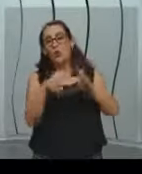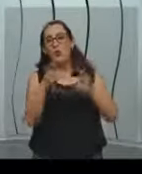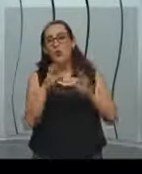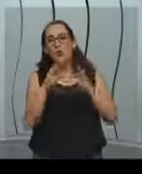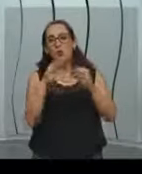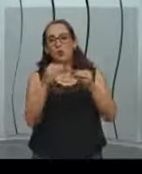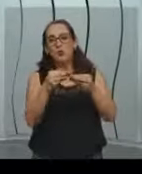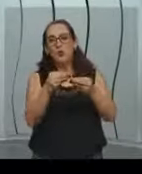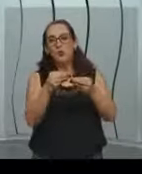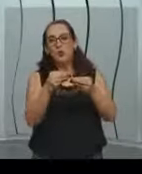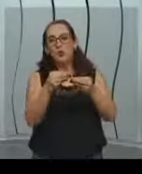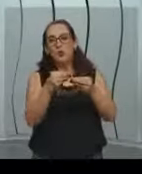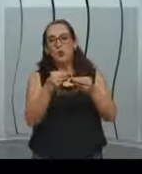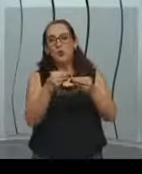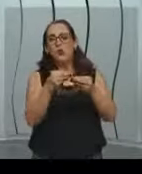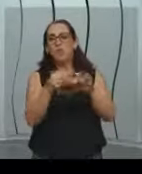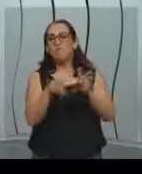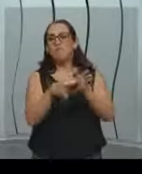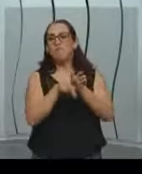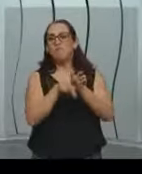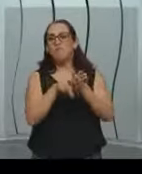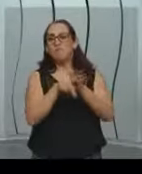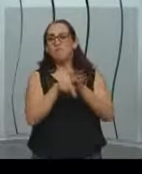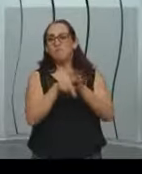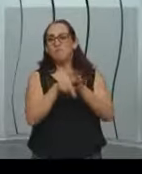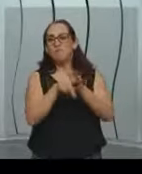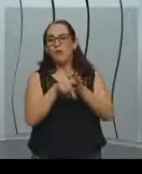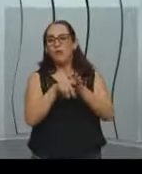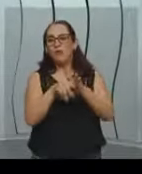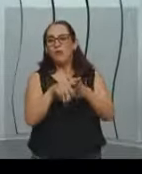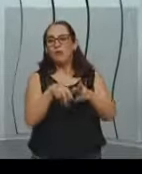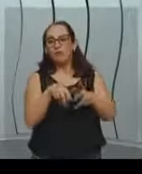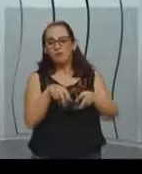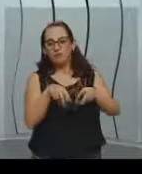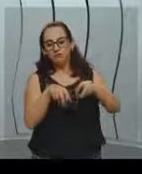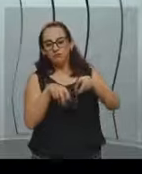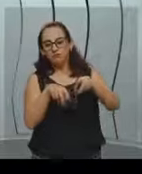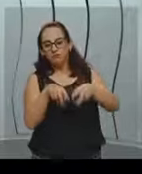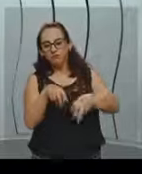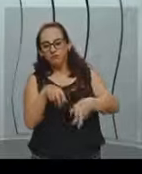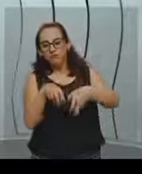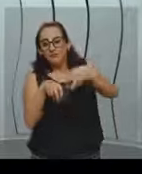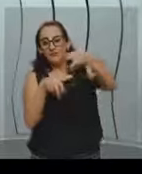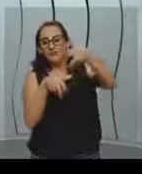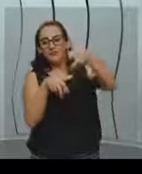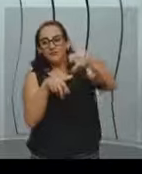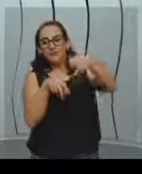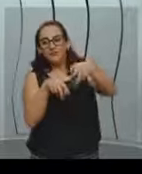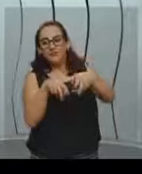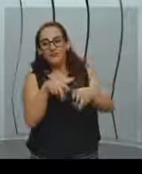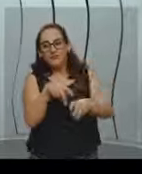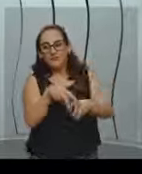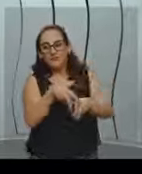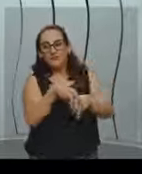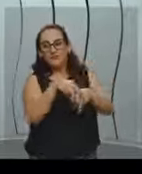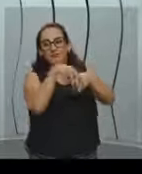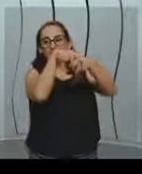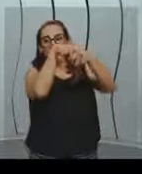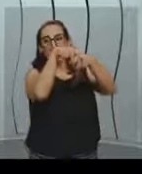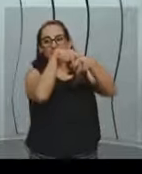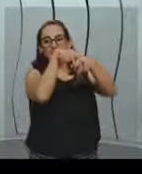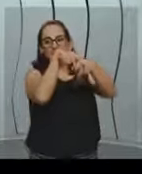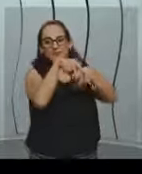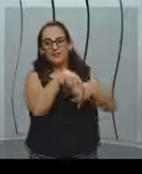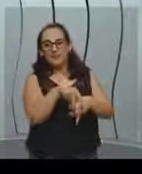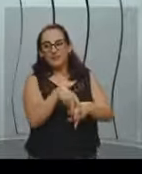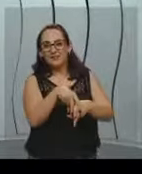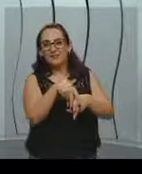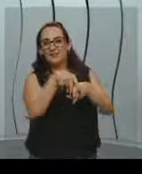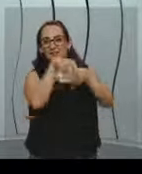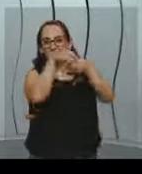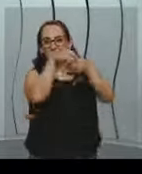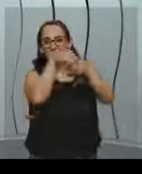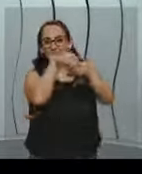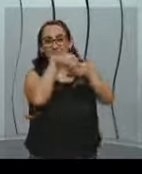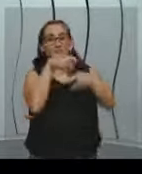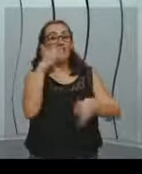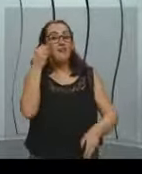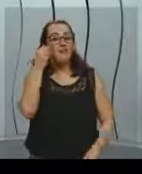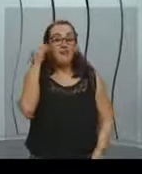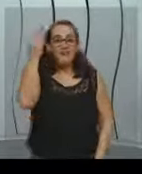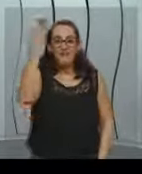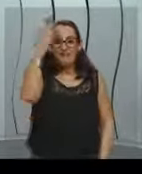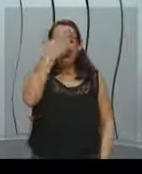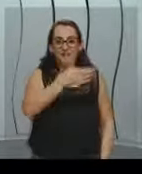interessante, o filme é legal, vou ganhar dinheiro com isso aqui, nada disso. A intenção era provar que, em alguns